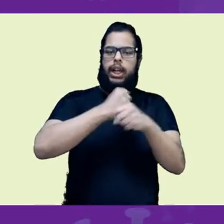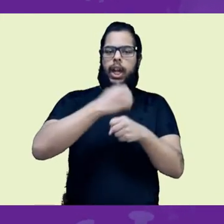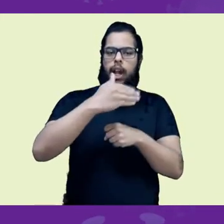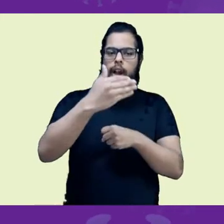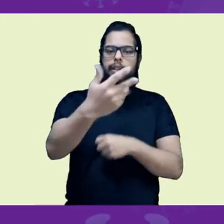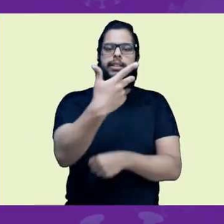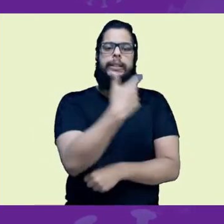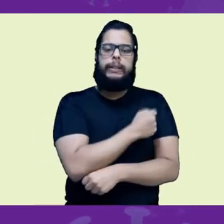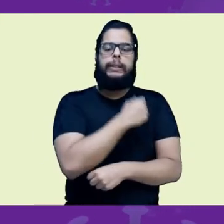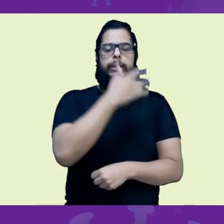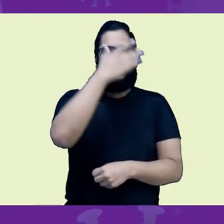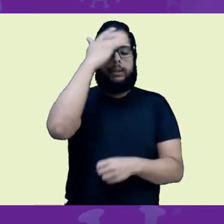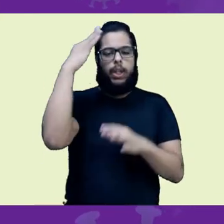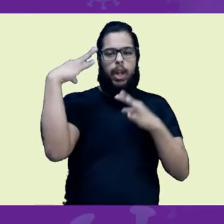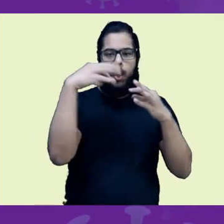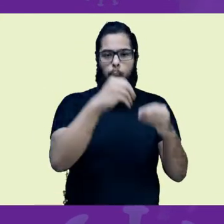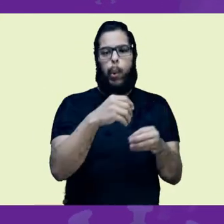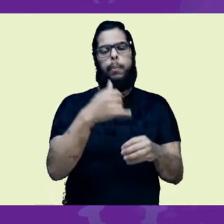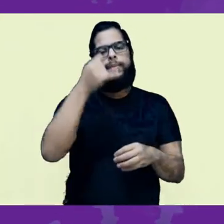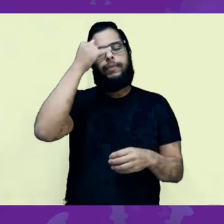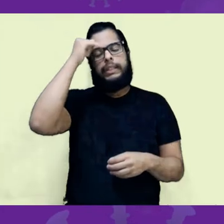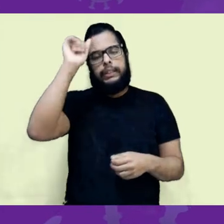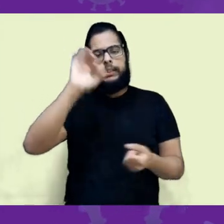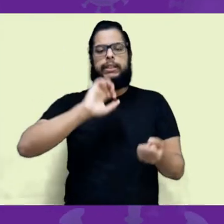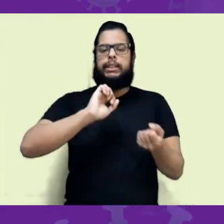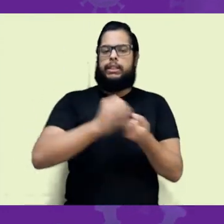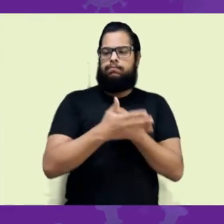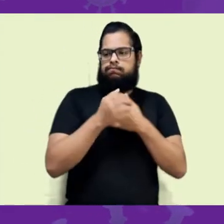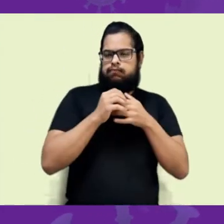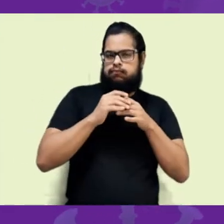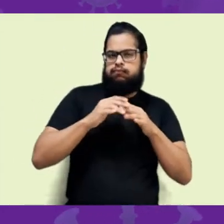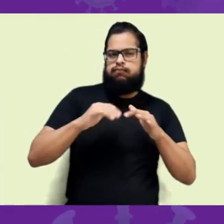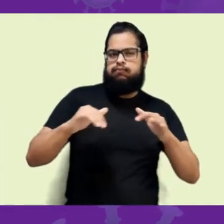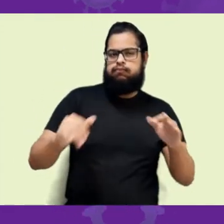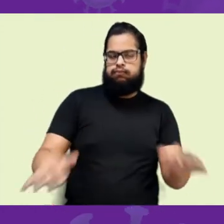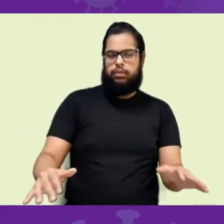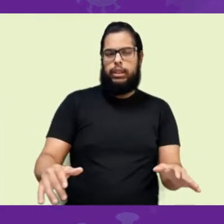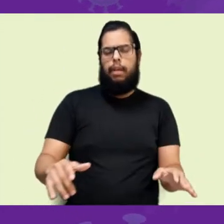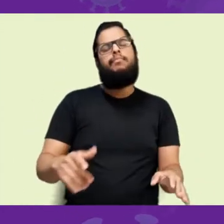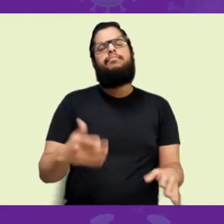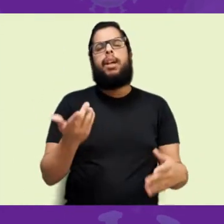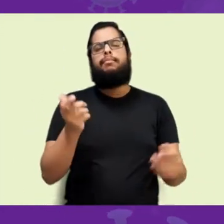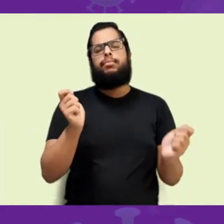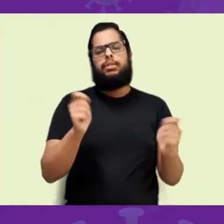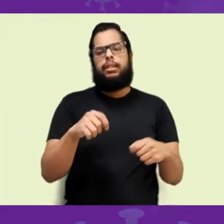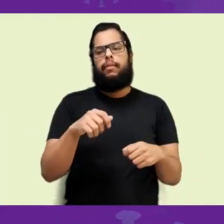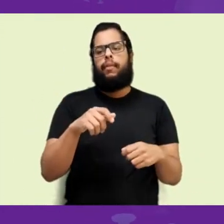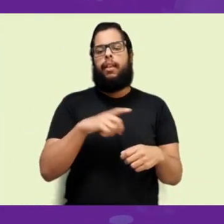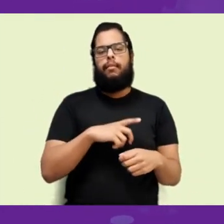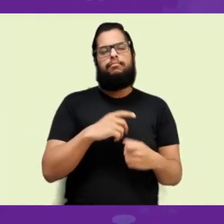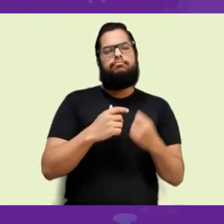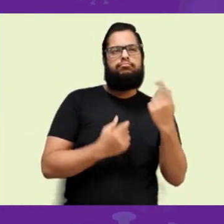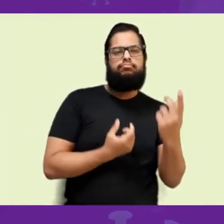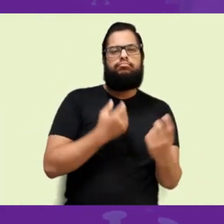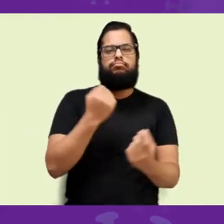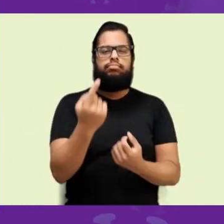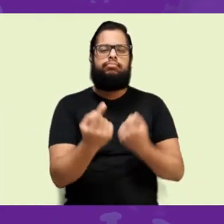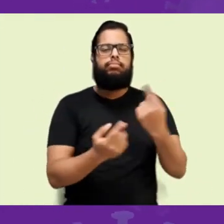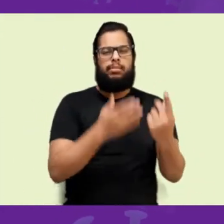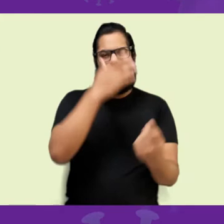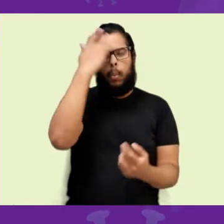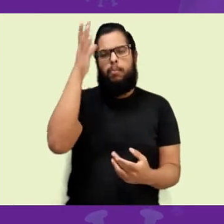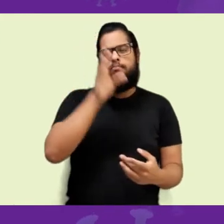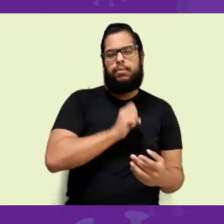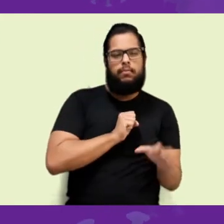novas epidemias. A gente passaria a ter um número pequeno de casos, corrente, como se fosse uma endemia, que é um número de